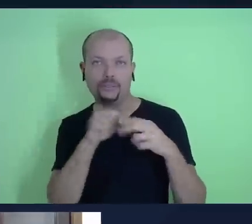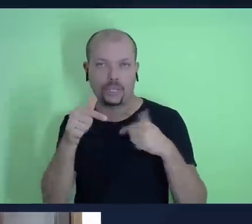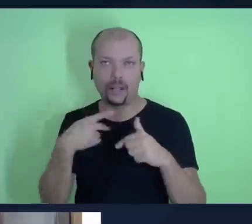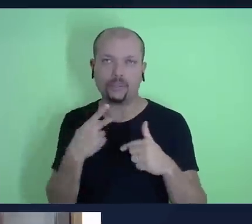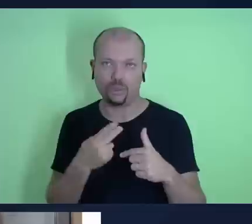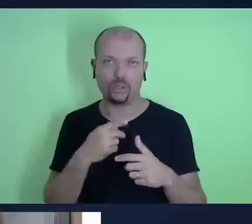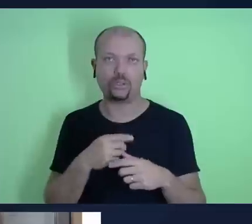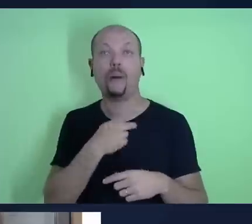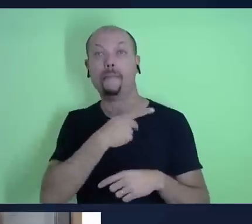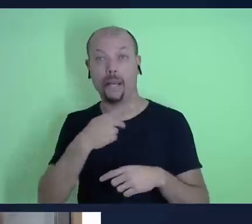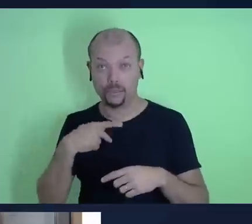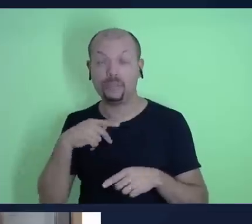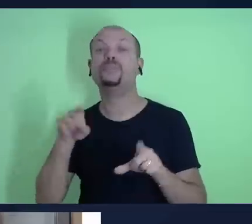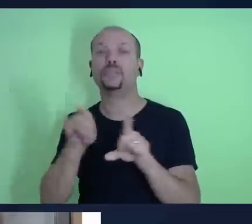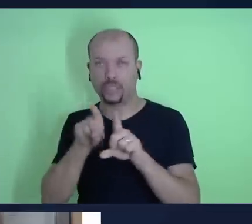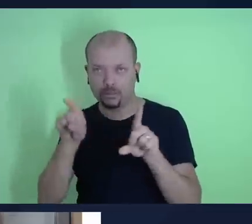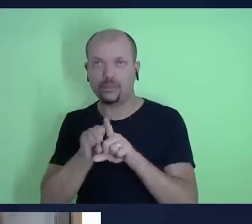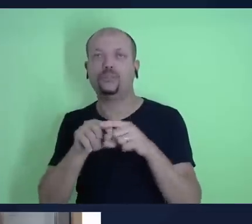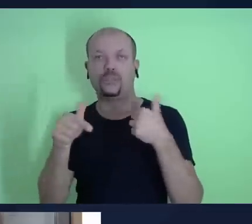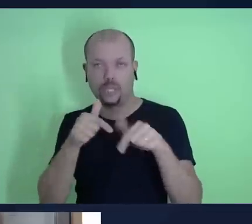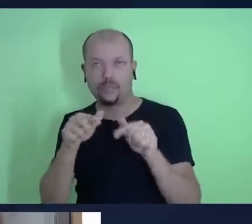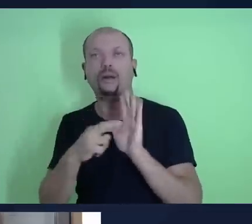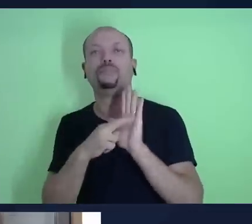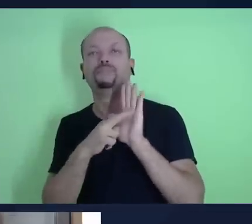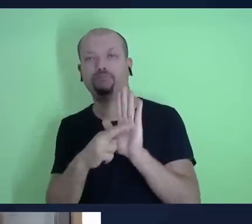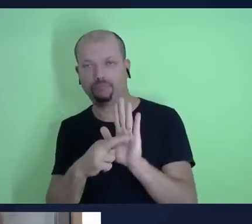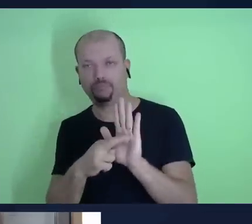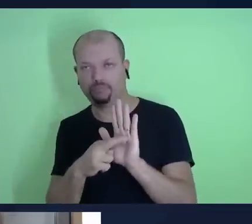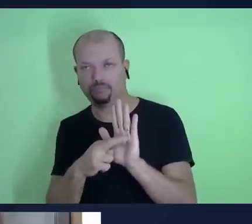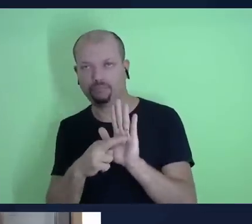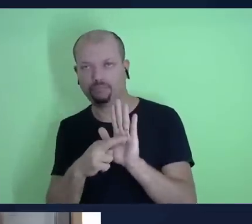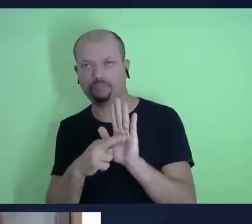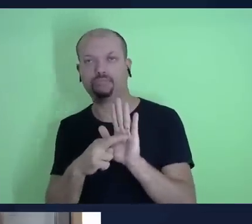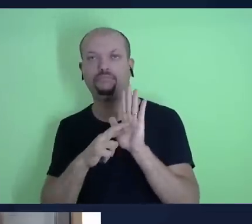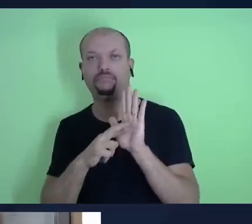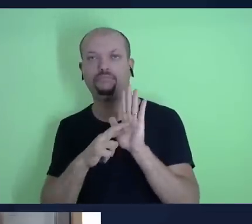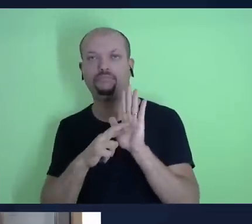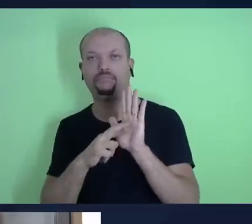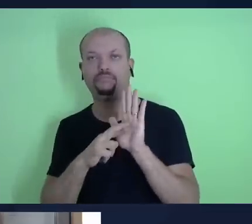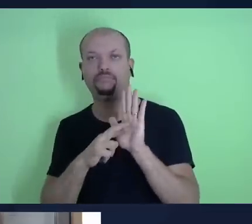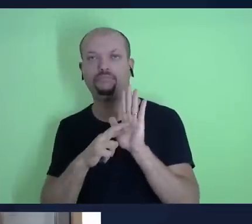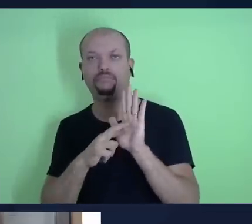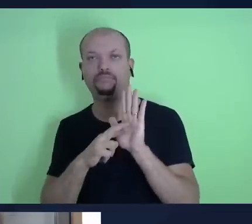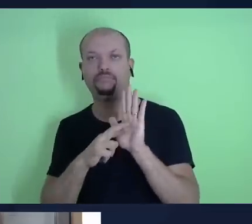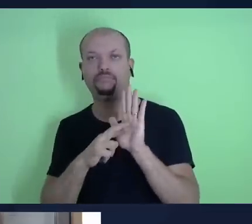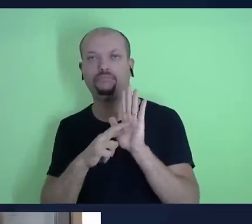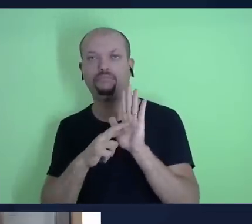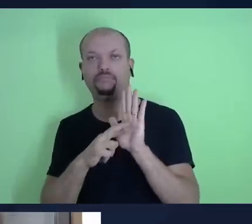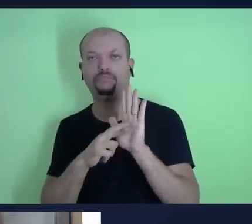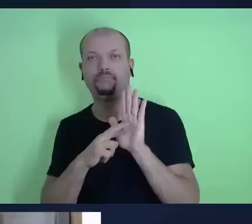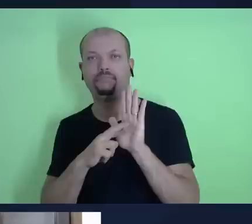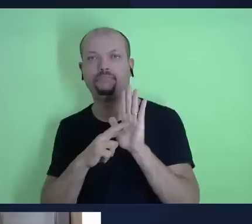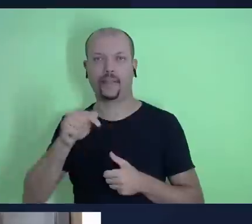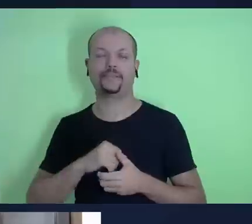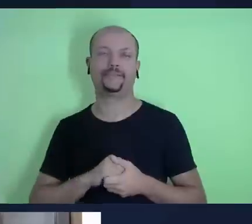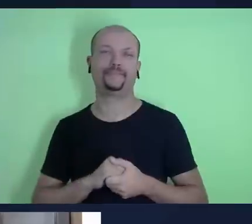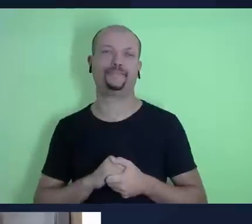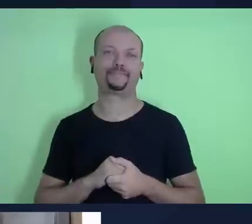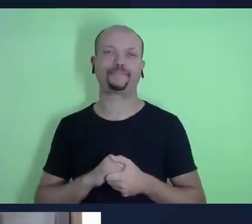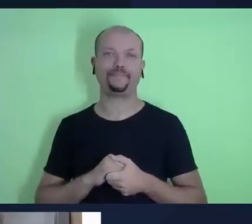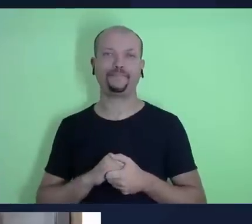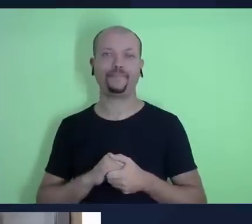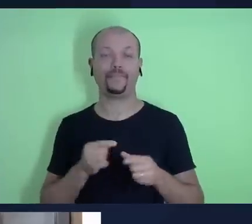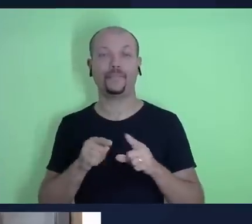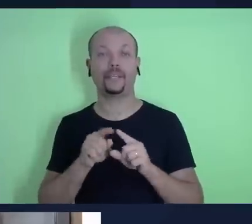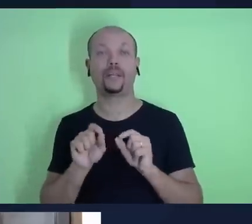pastores tem esse trabalho também todos nós temos essa função de representar a Deus aqui nesse mundo certo então cabe